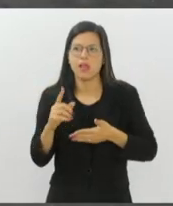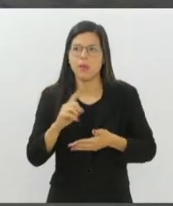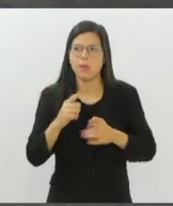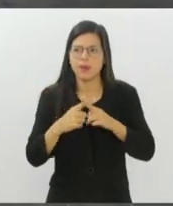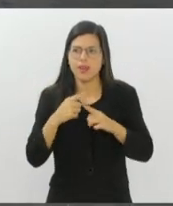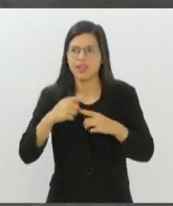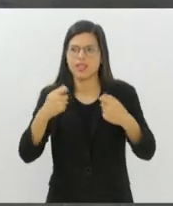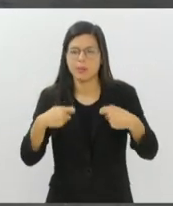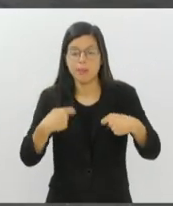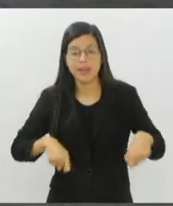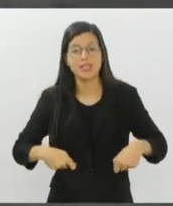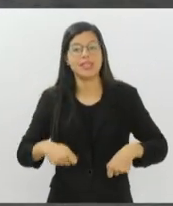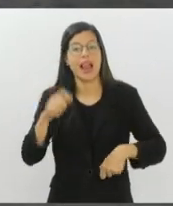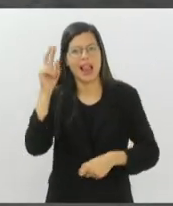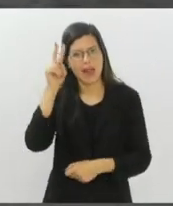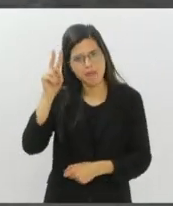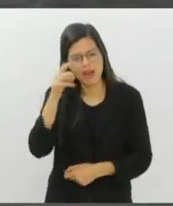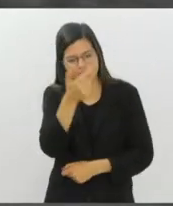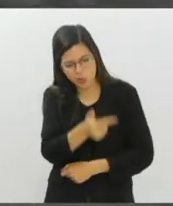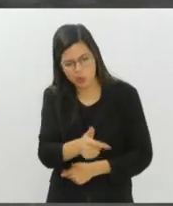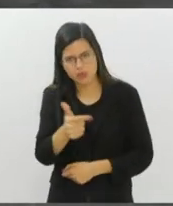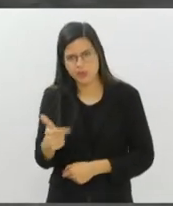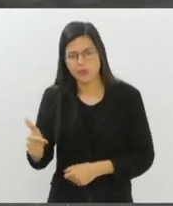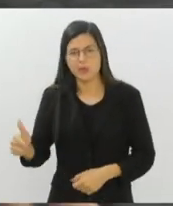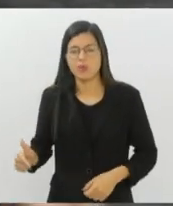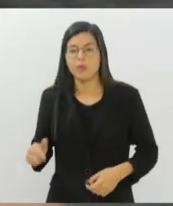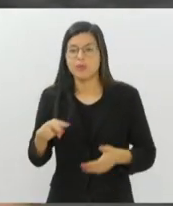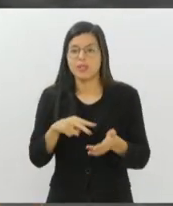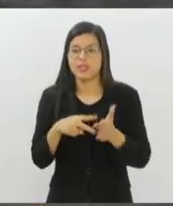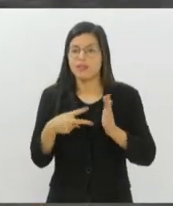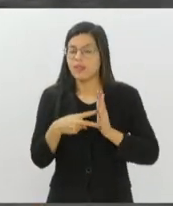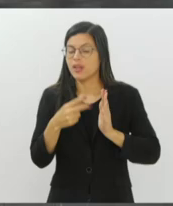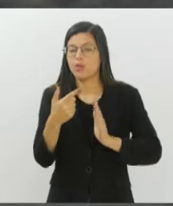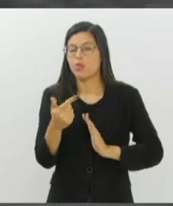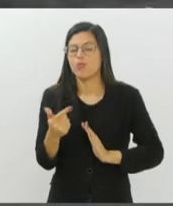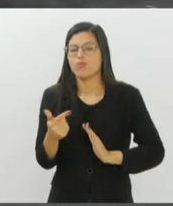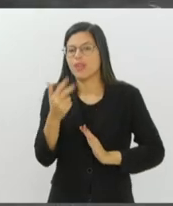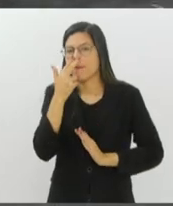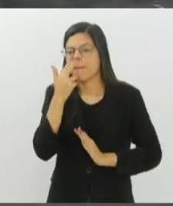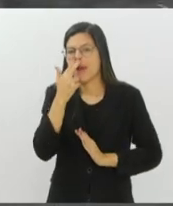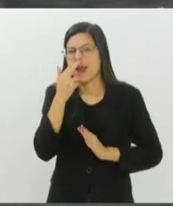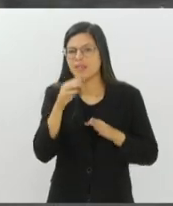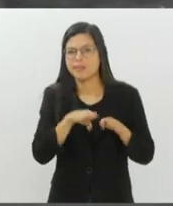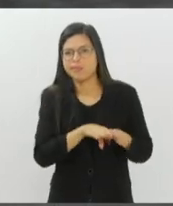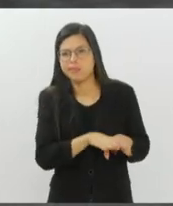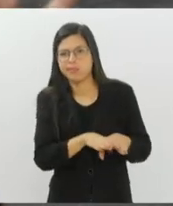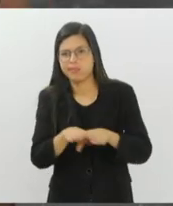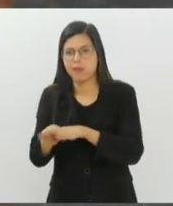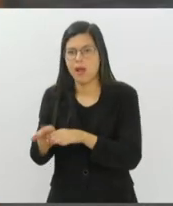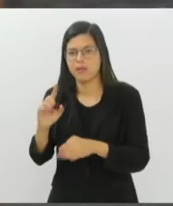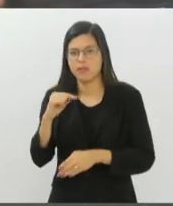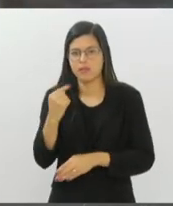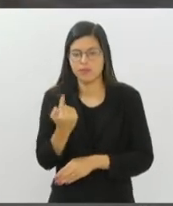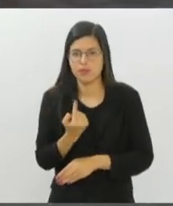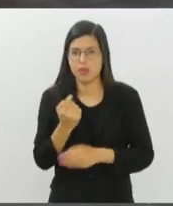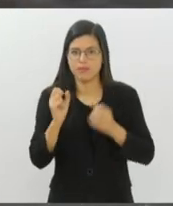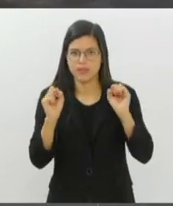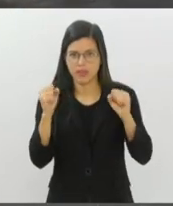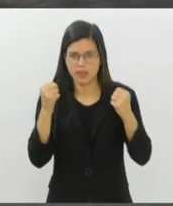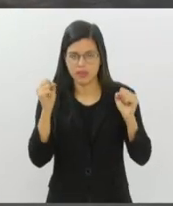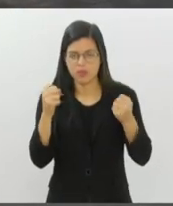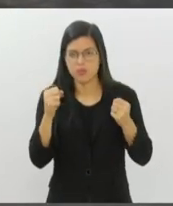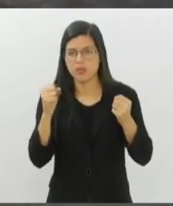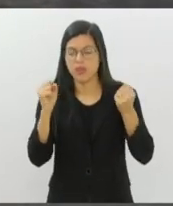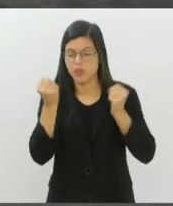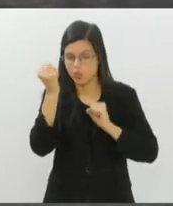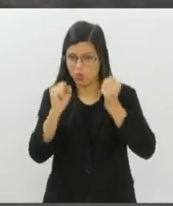mexe e precisa ficar reafirmando isso. Então, significa que ainda não há um consenso. Eu acho que para a gente que está na indústria isso está muito claro, mas para quem está